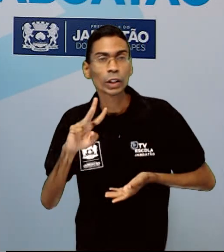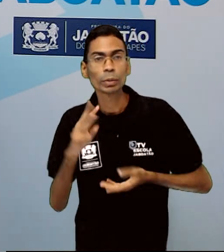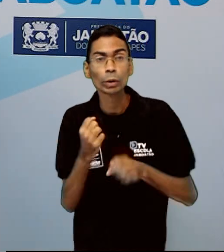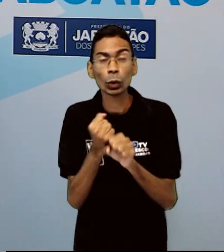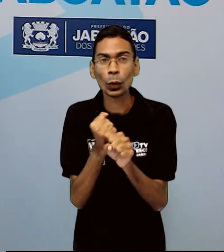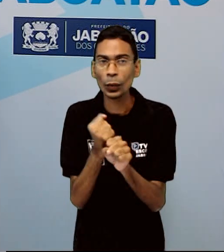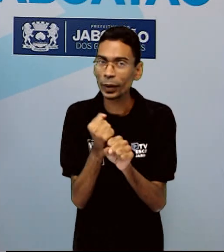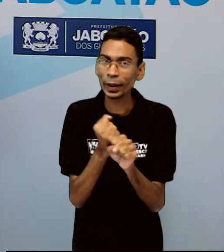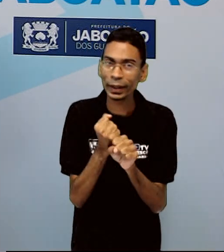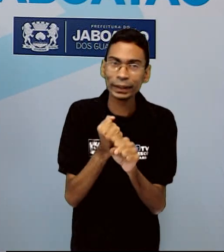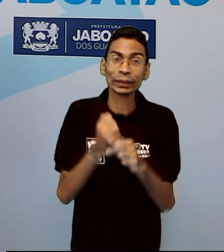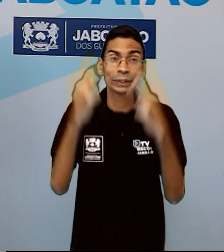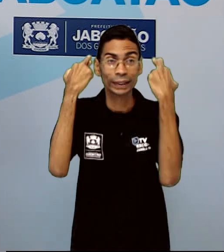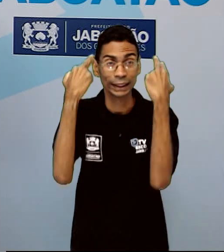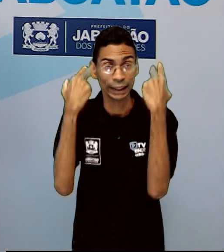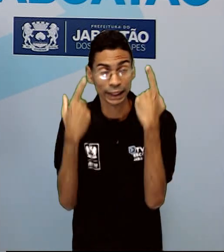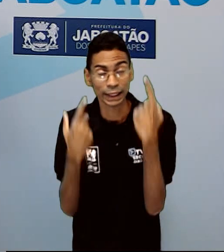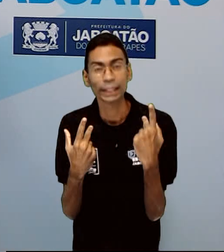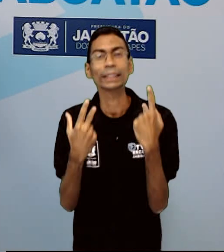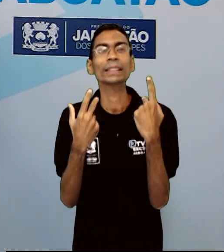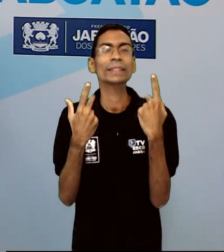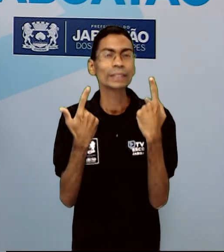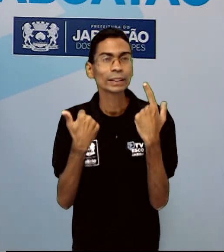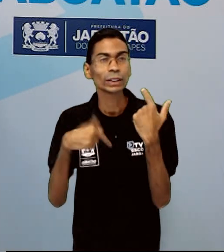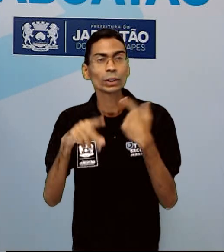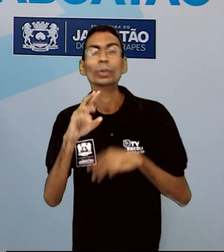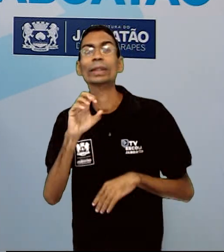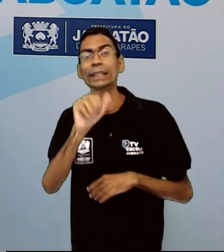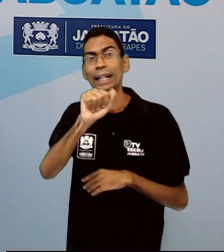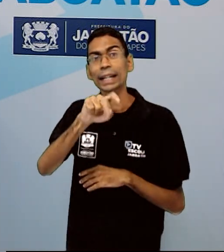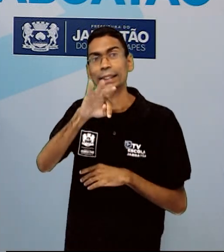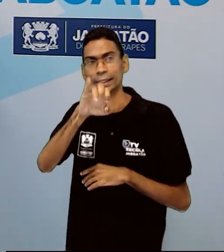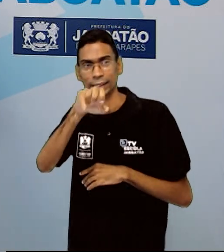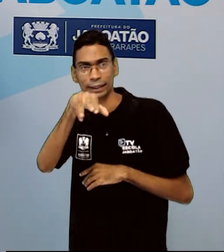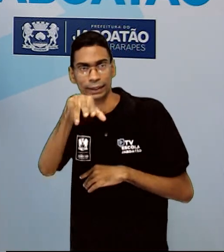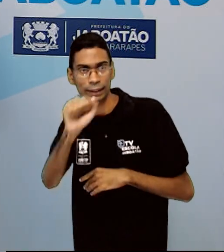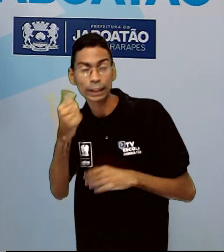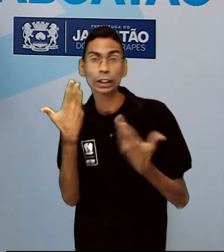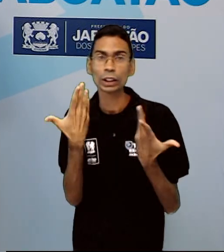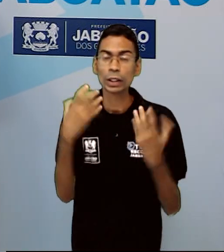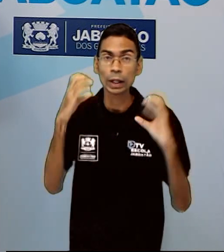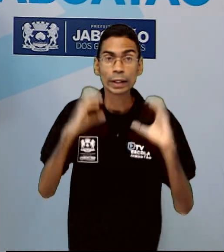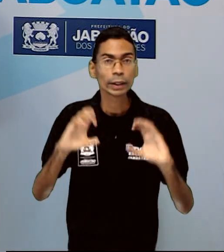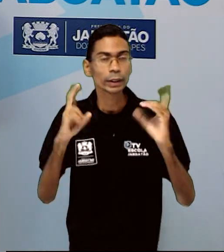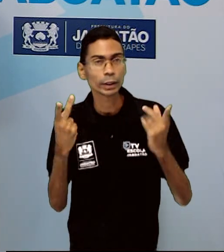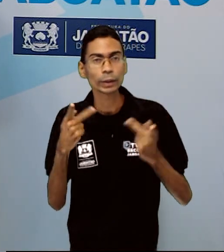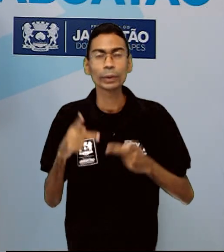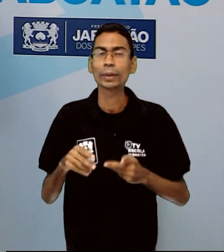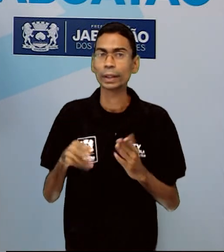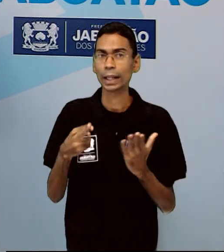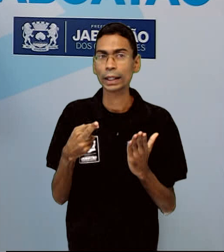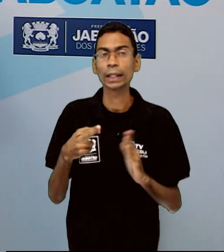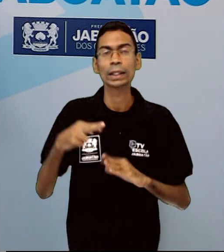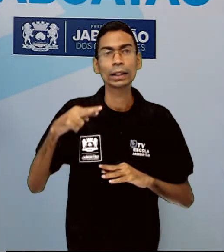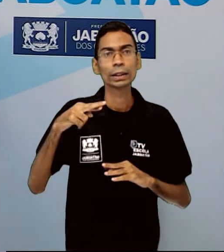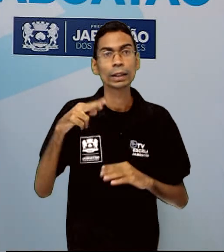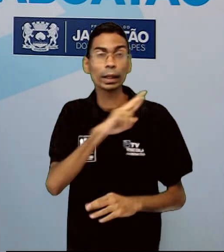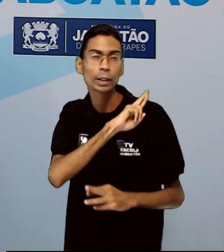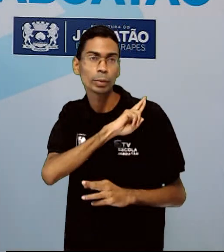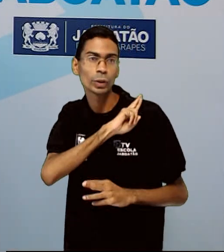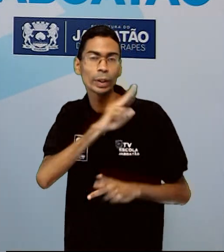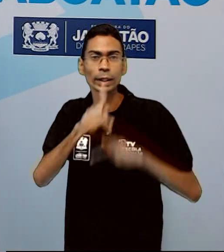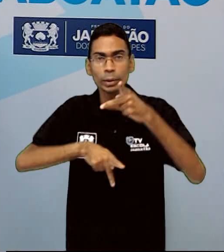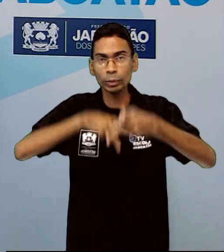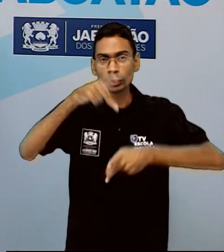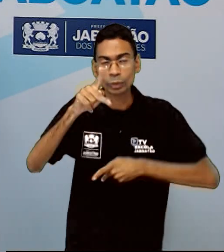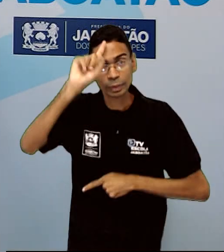e foi em Atenas que teve início a ideia de cidadania, com a responsabilidade das pessoas de participar das